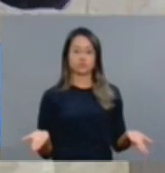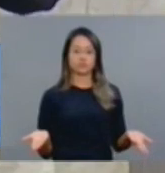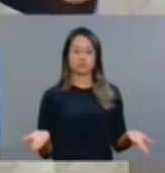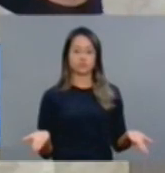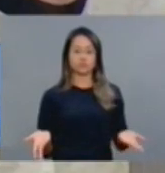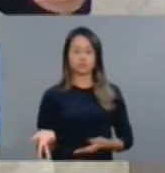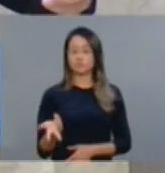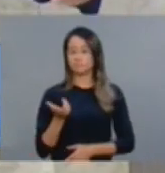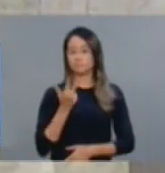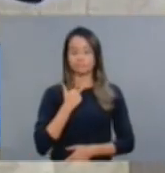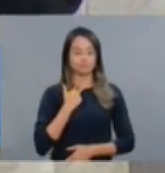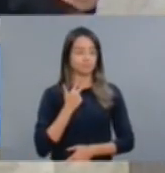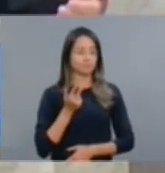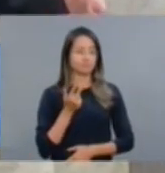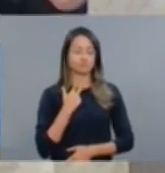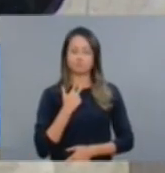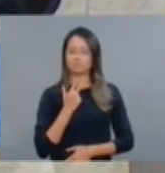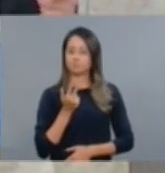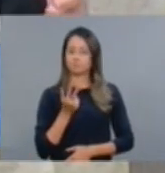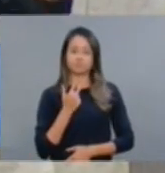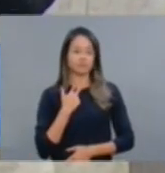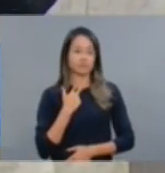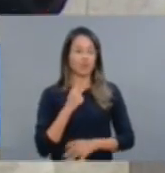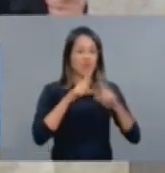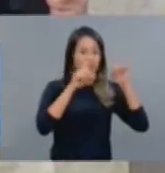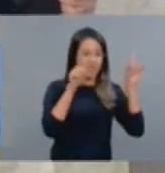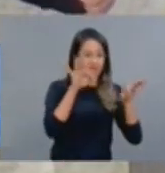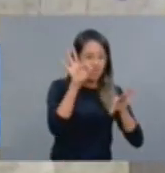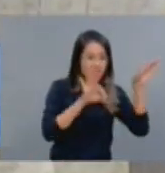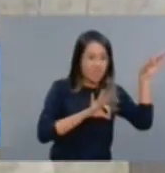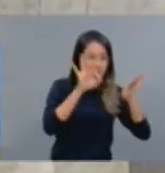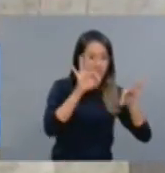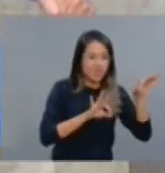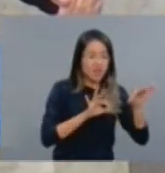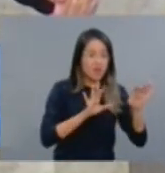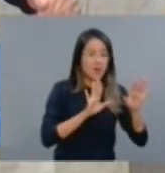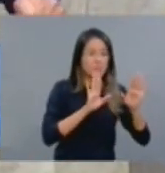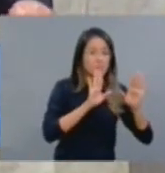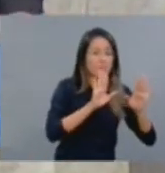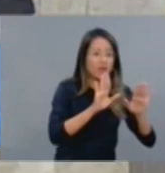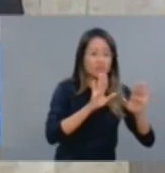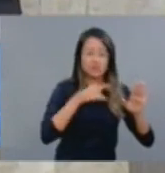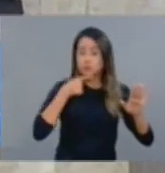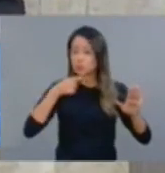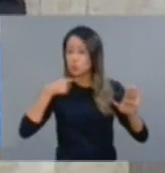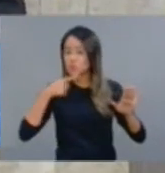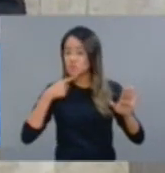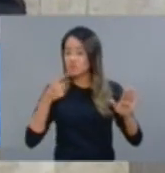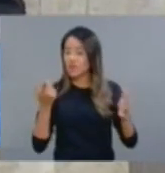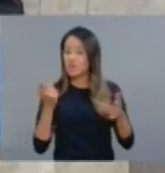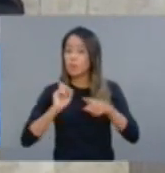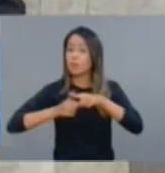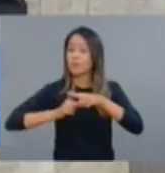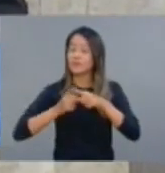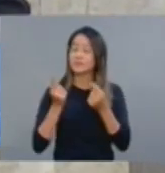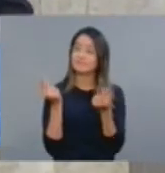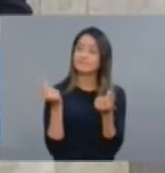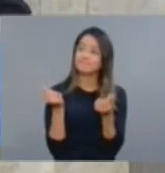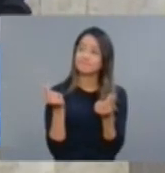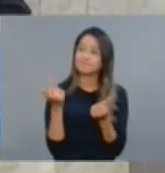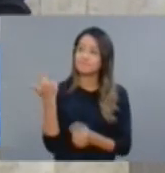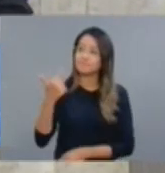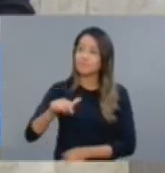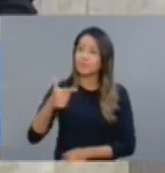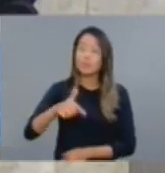pode ser aquilo que se planejou e se programou na campanha, torno a repetir, porque a presidente Dilma Rousseff é